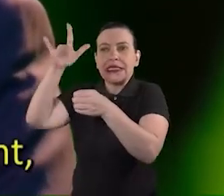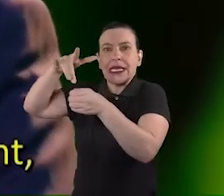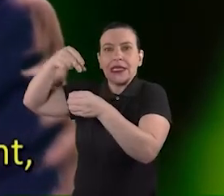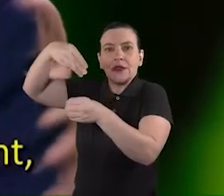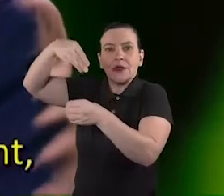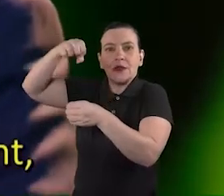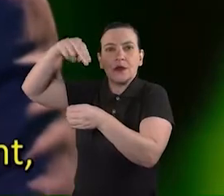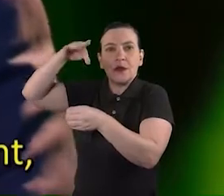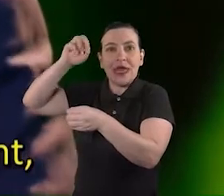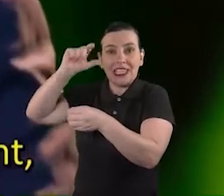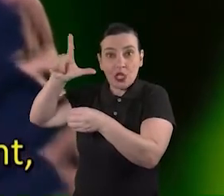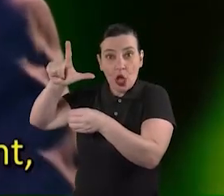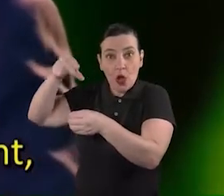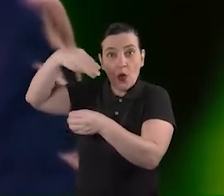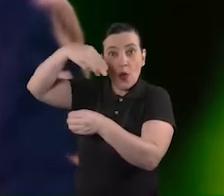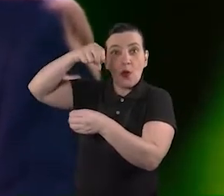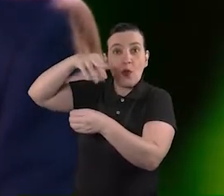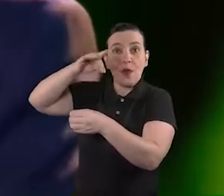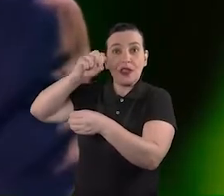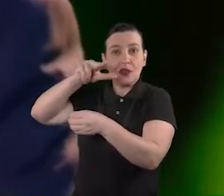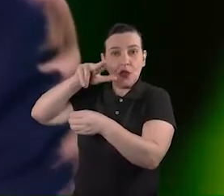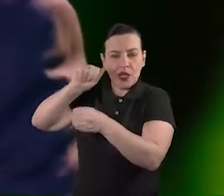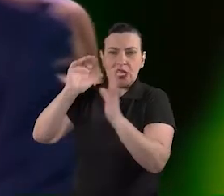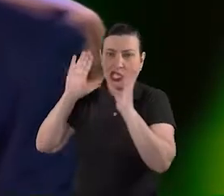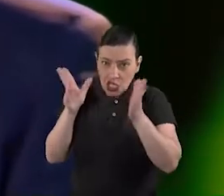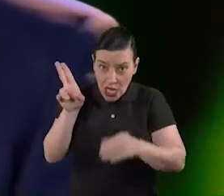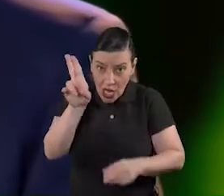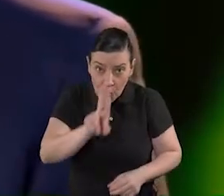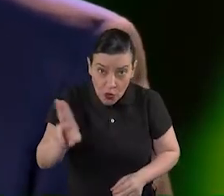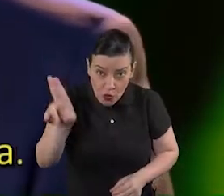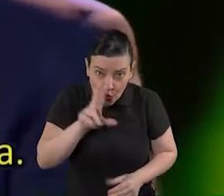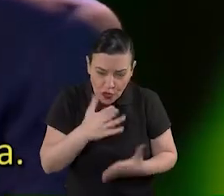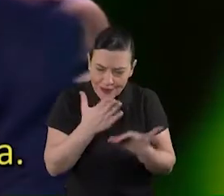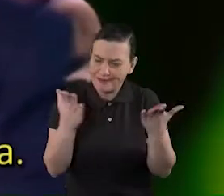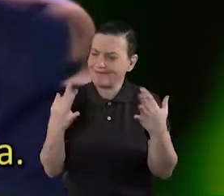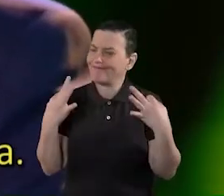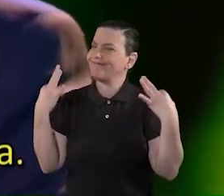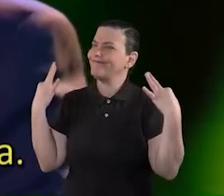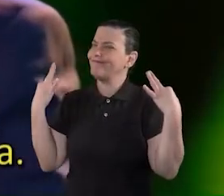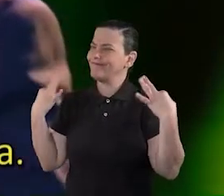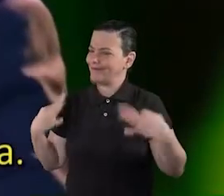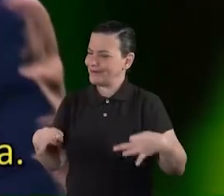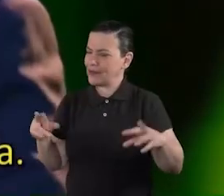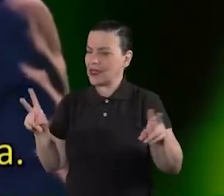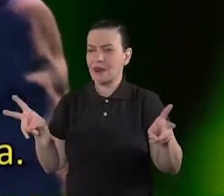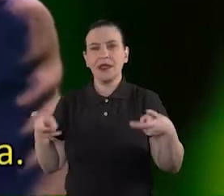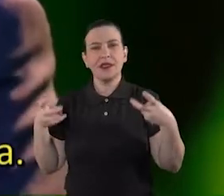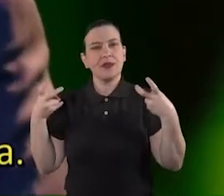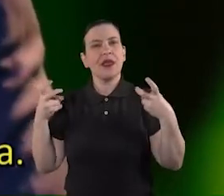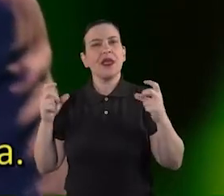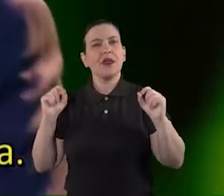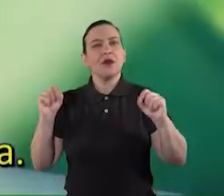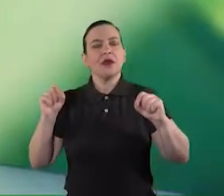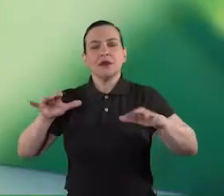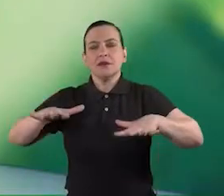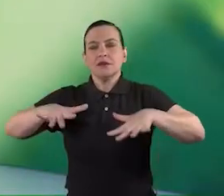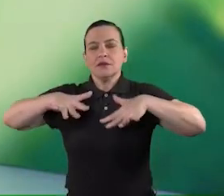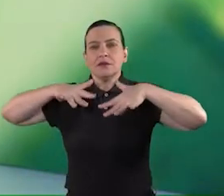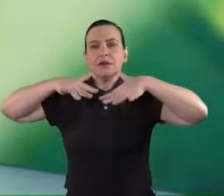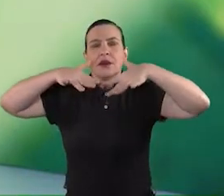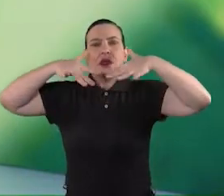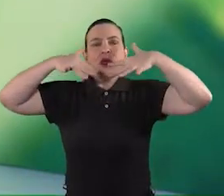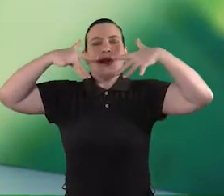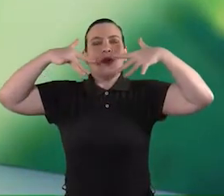mentona então se você já usar o peppermint tem certeza de que notaram sua sensação profunda de refrescância